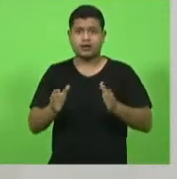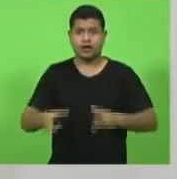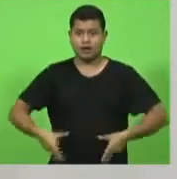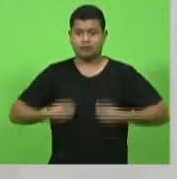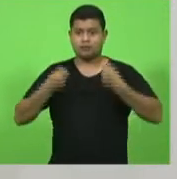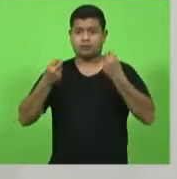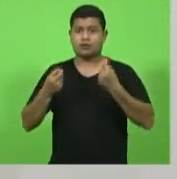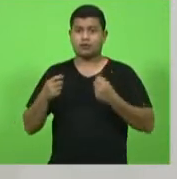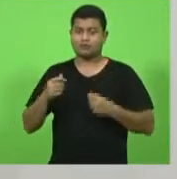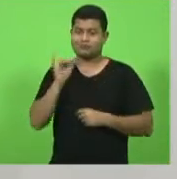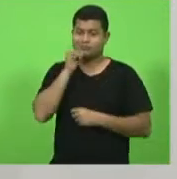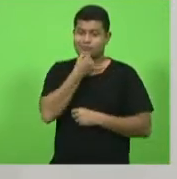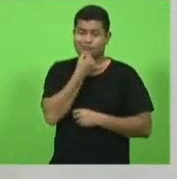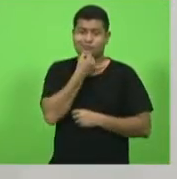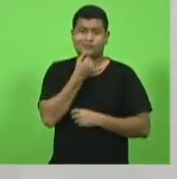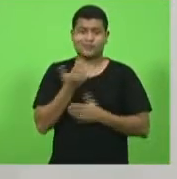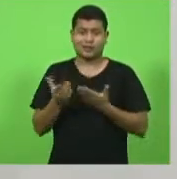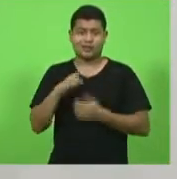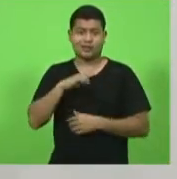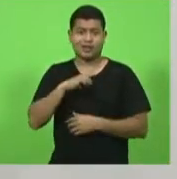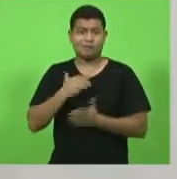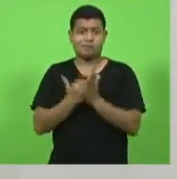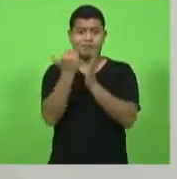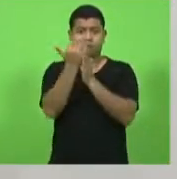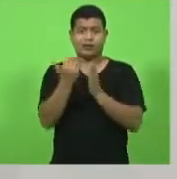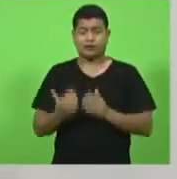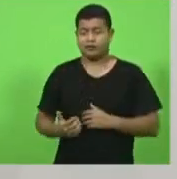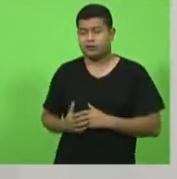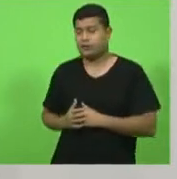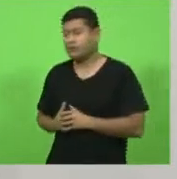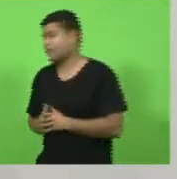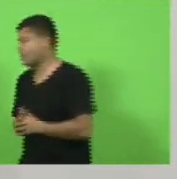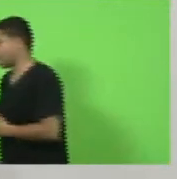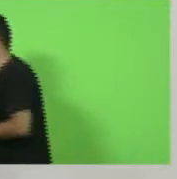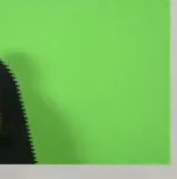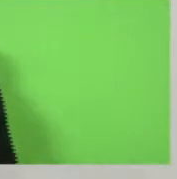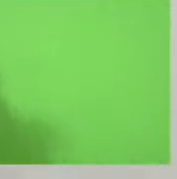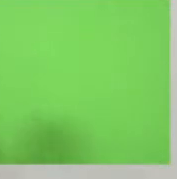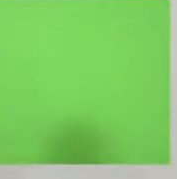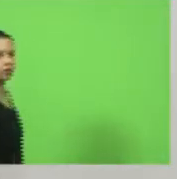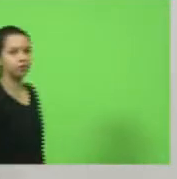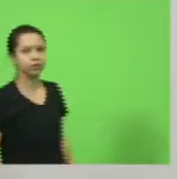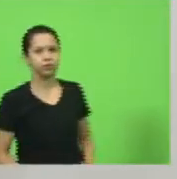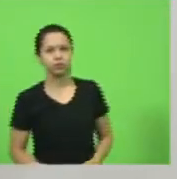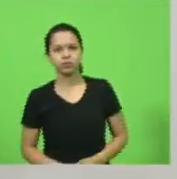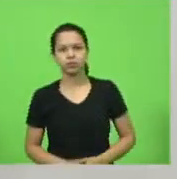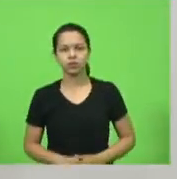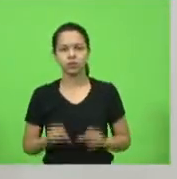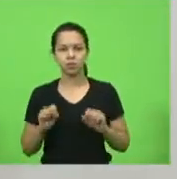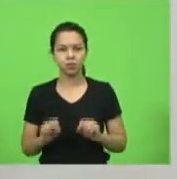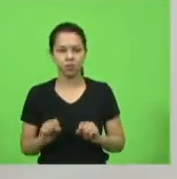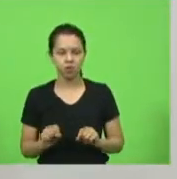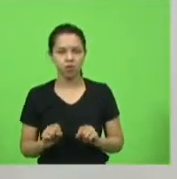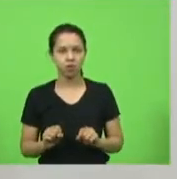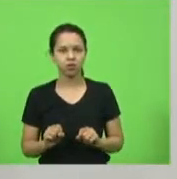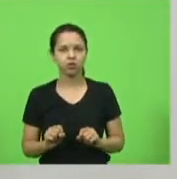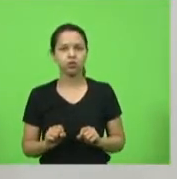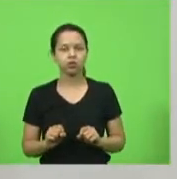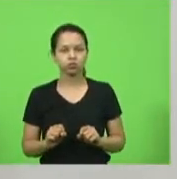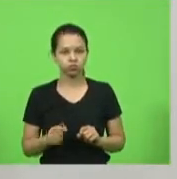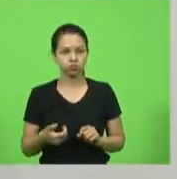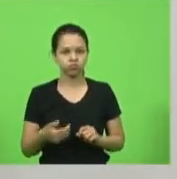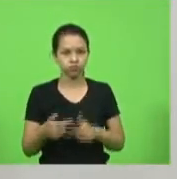que infelizmente é tem um câncer por exemplo ele possa fazer os o o trabalho